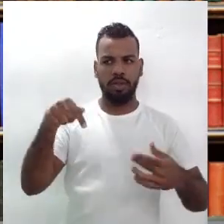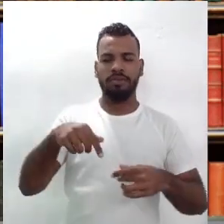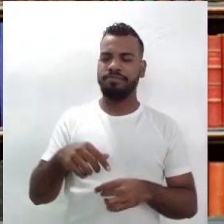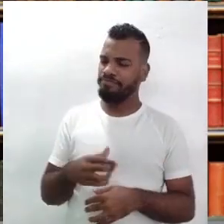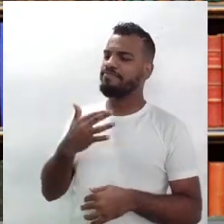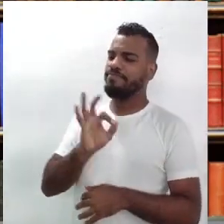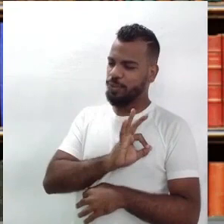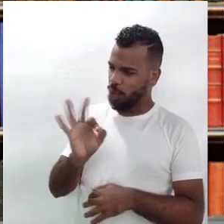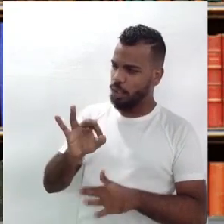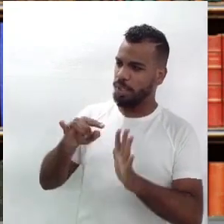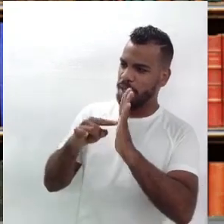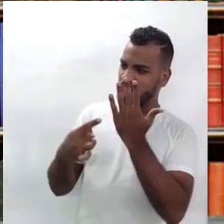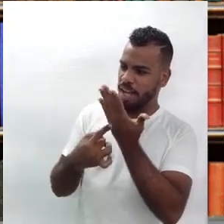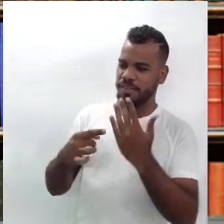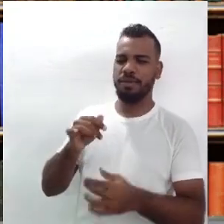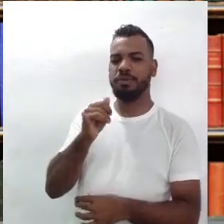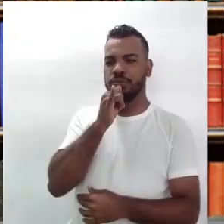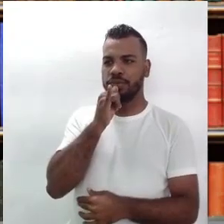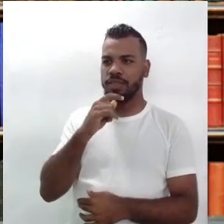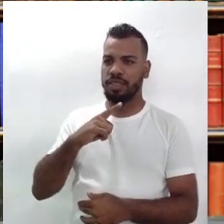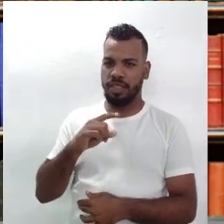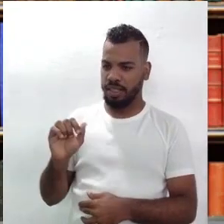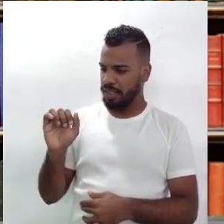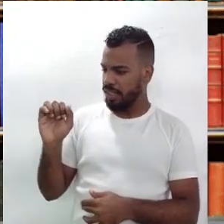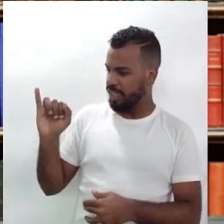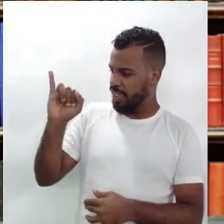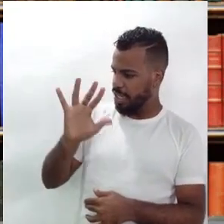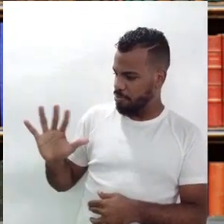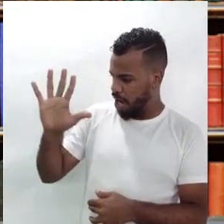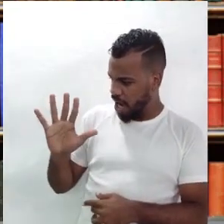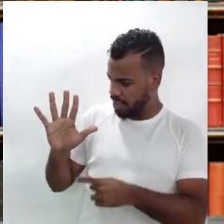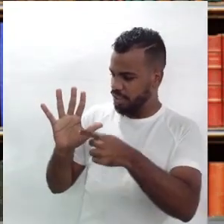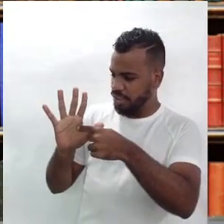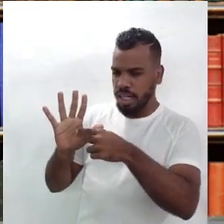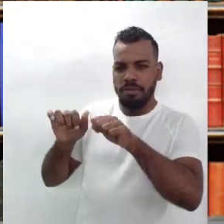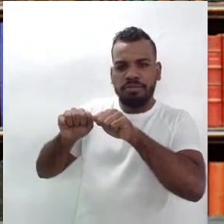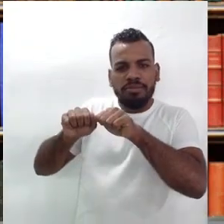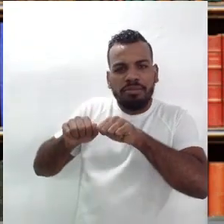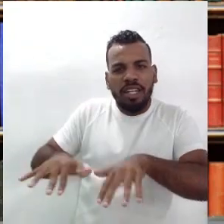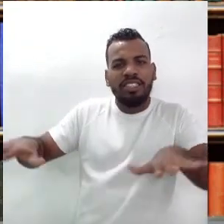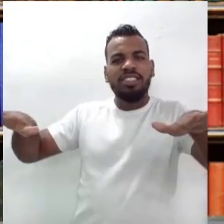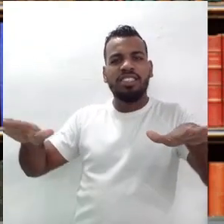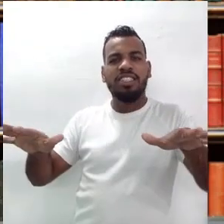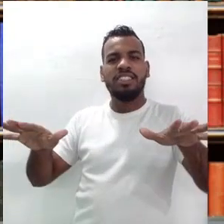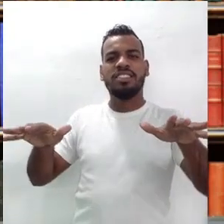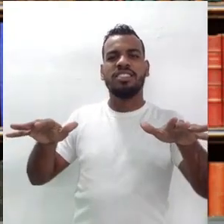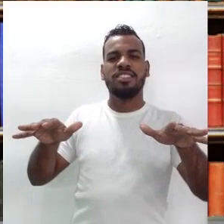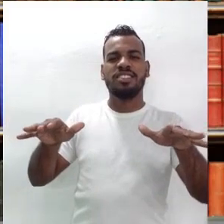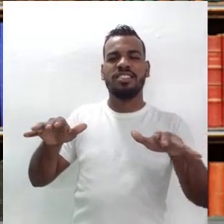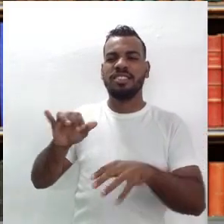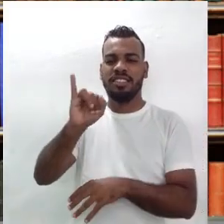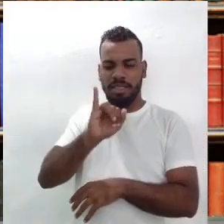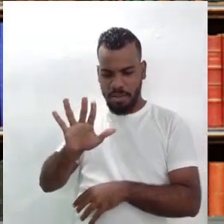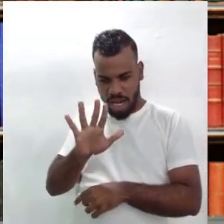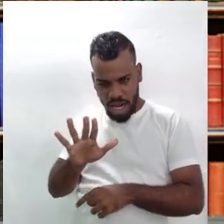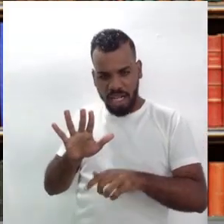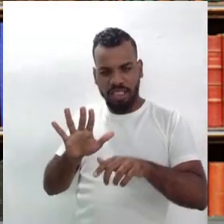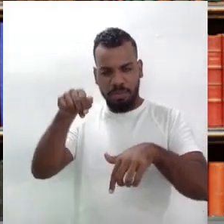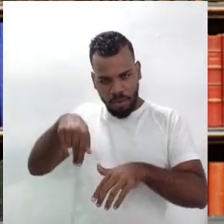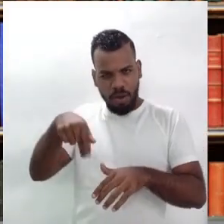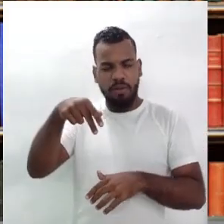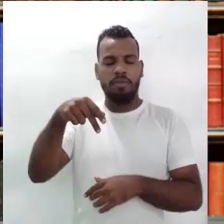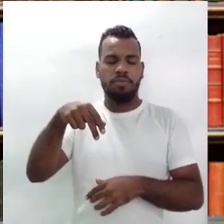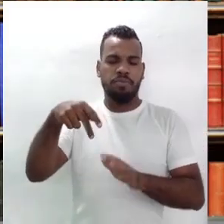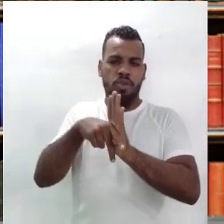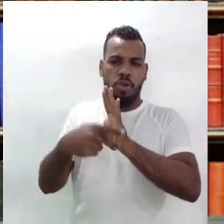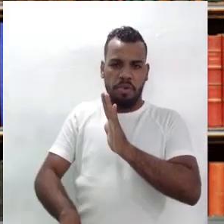Porque pegar justamente a questão do emblema para a questão dessa universalização, você falou, do emblema no Nordeste,